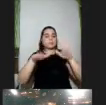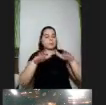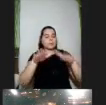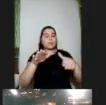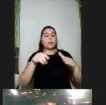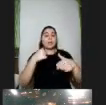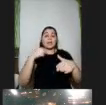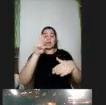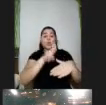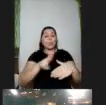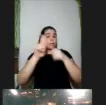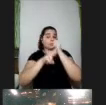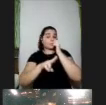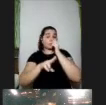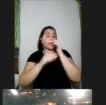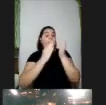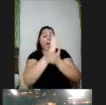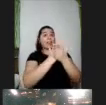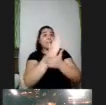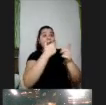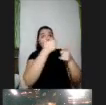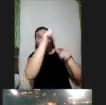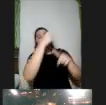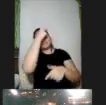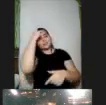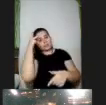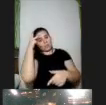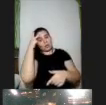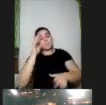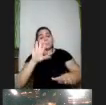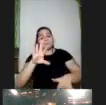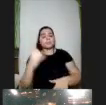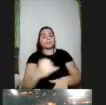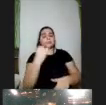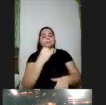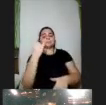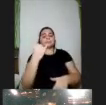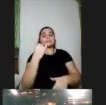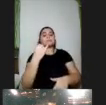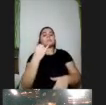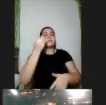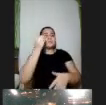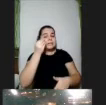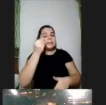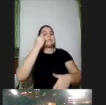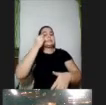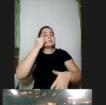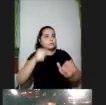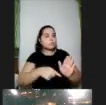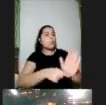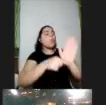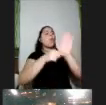que ele tem que muitas vezes atrapalha as outras pessoas e é importante ao longo do tempo a gente foi construindo junto com ele outras